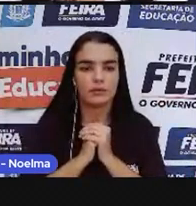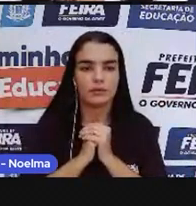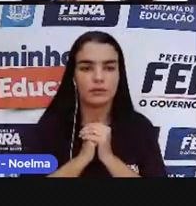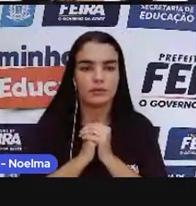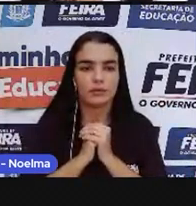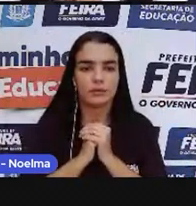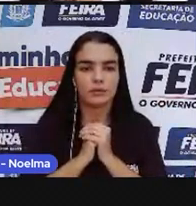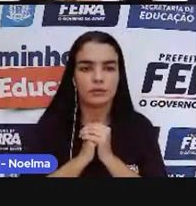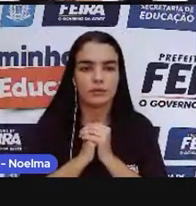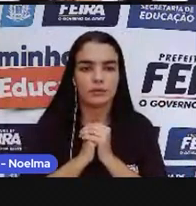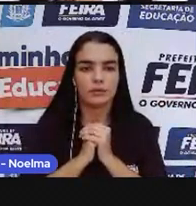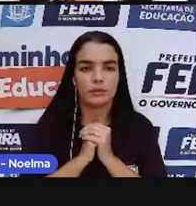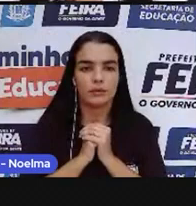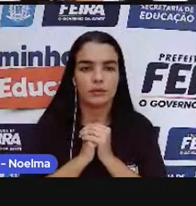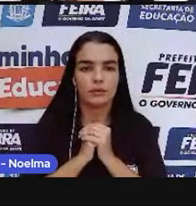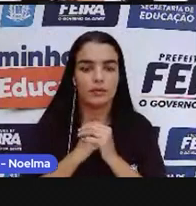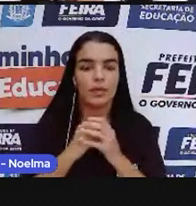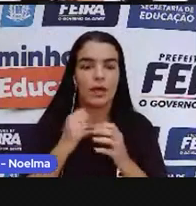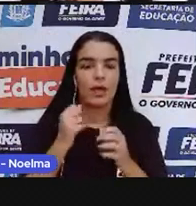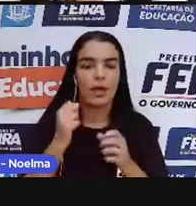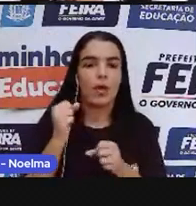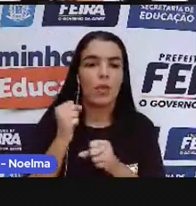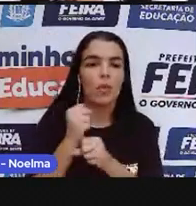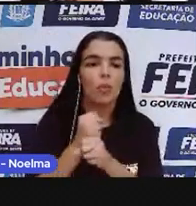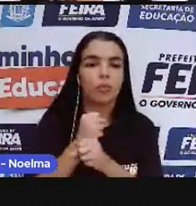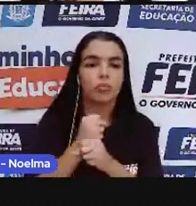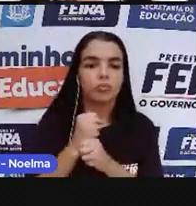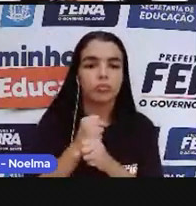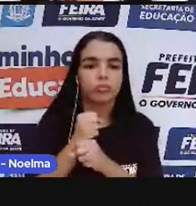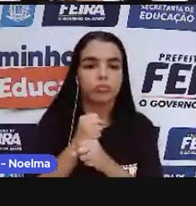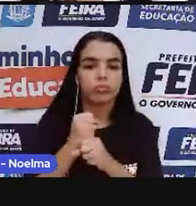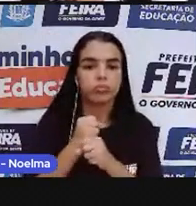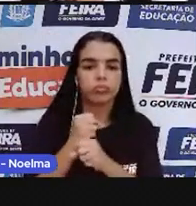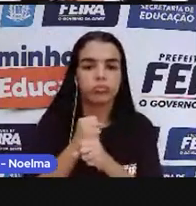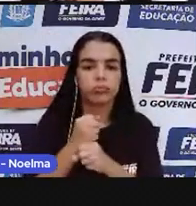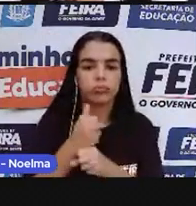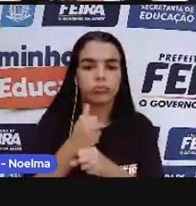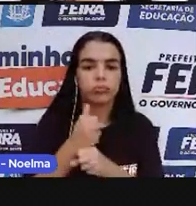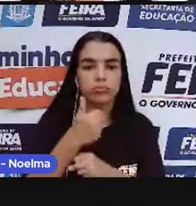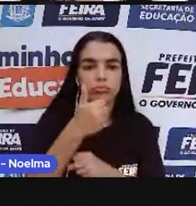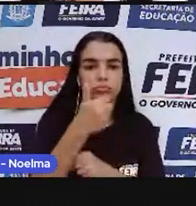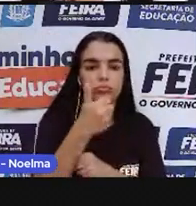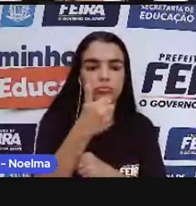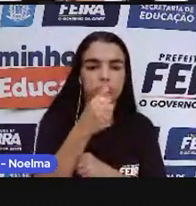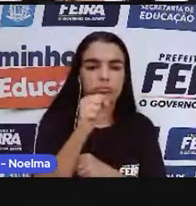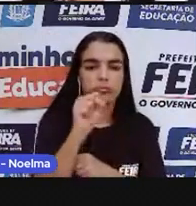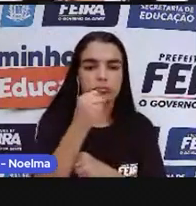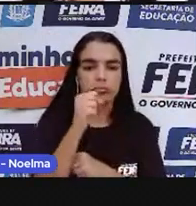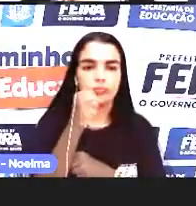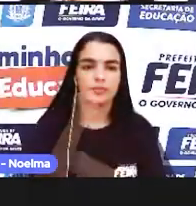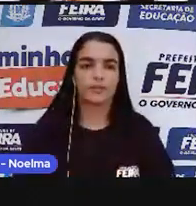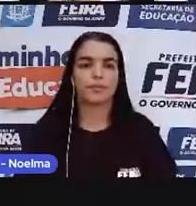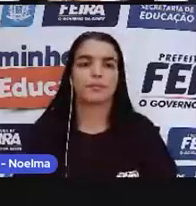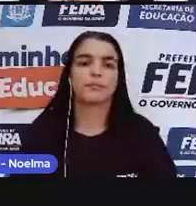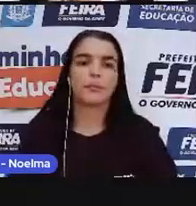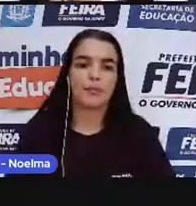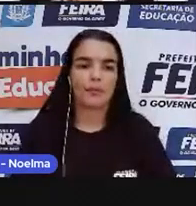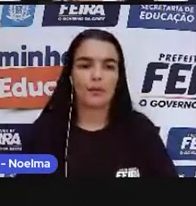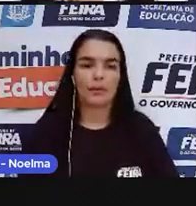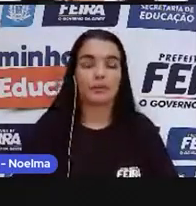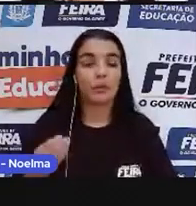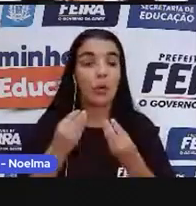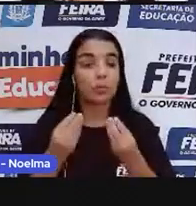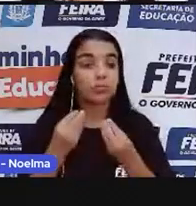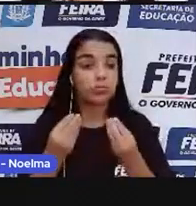nova etapa, um novo período que, na história, ficou conhecido como o ciclo do ouro, como